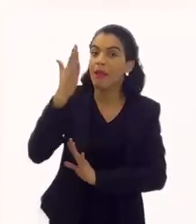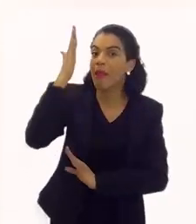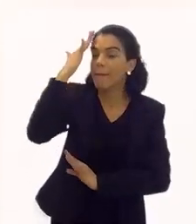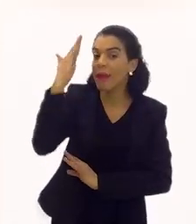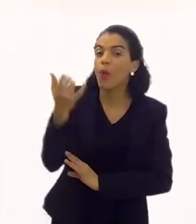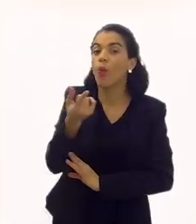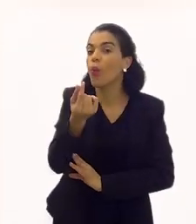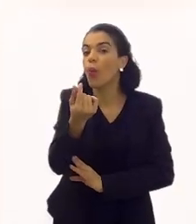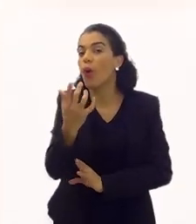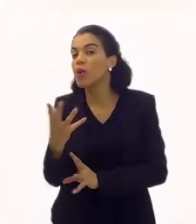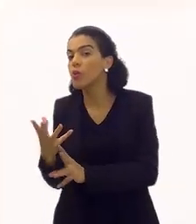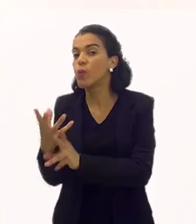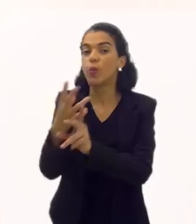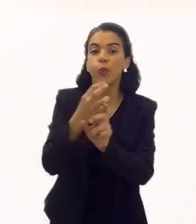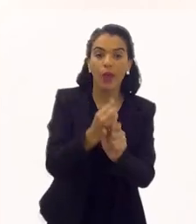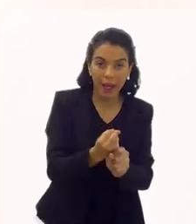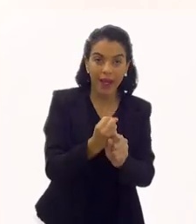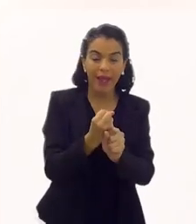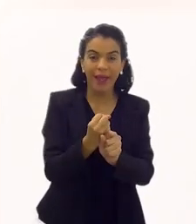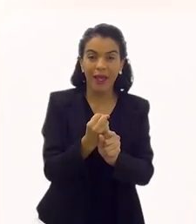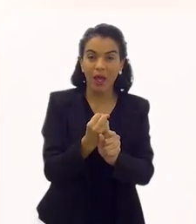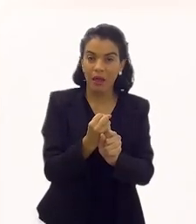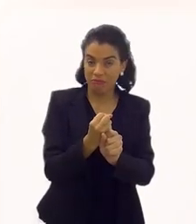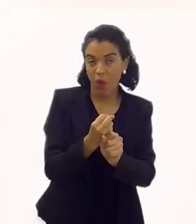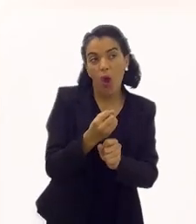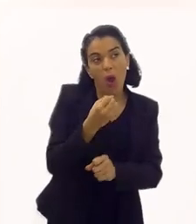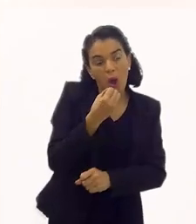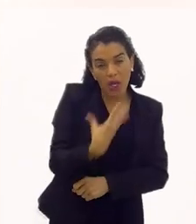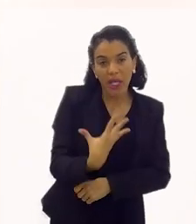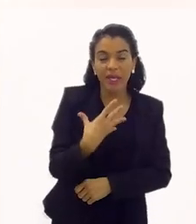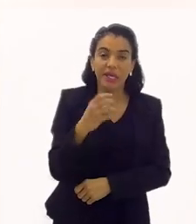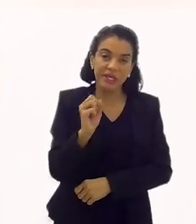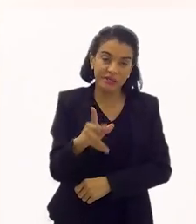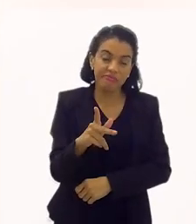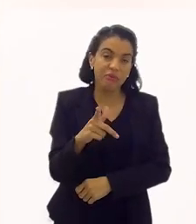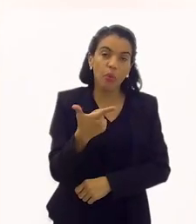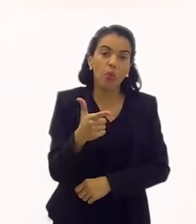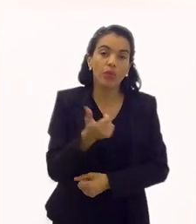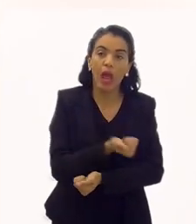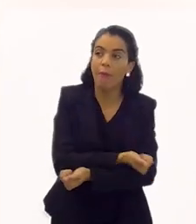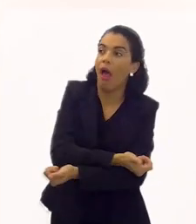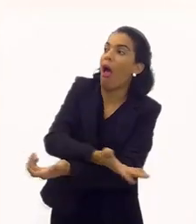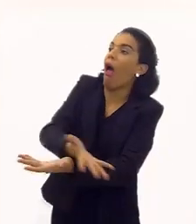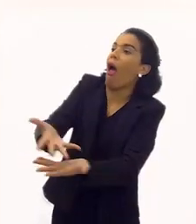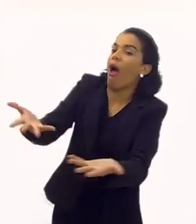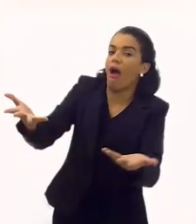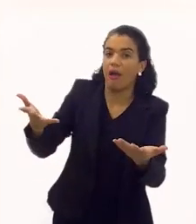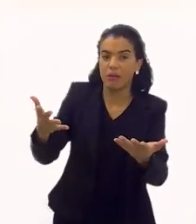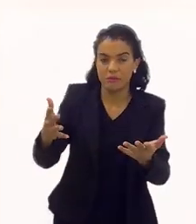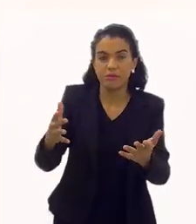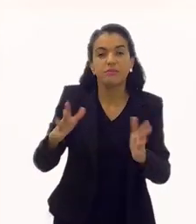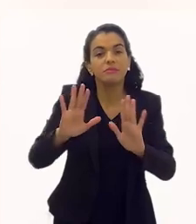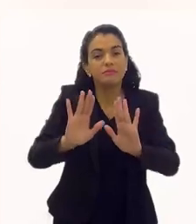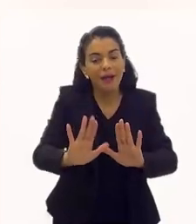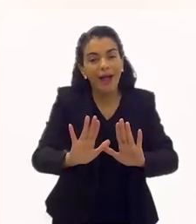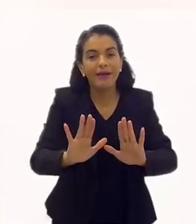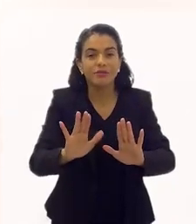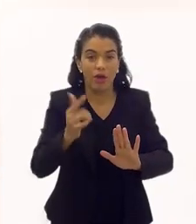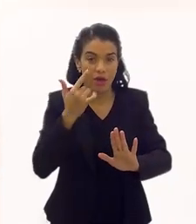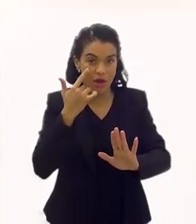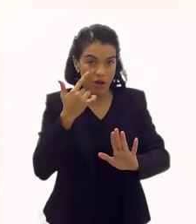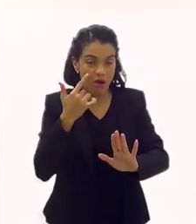Então, acho que primeiro tem que saber o quanto é esse espetáculo de rua. Está bom que não dá para abrir para um grande número de pessoas,